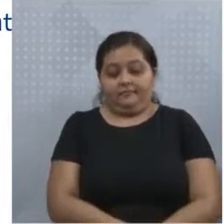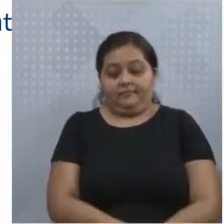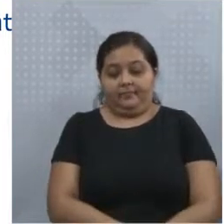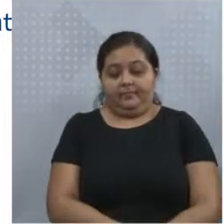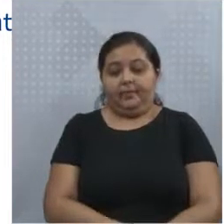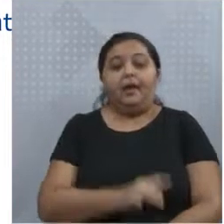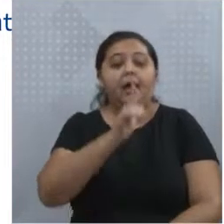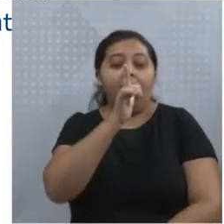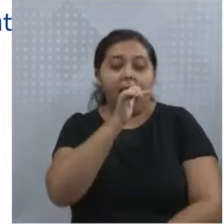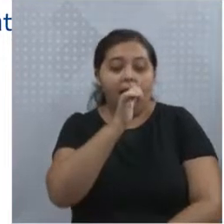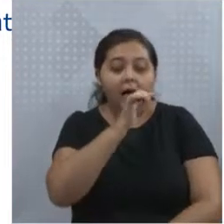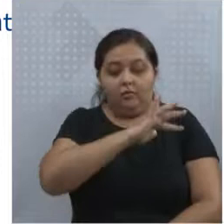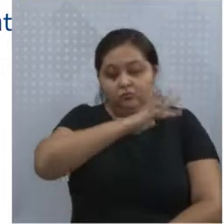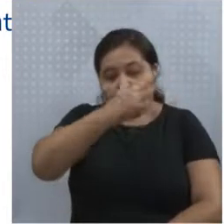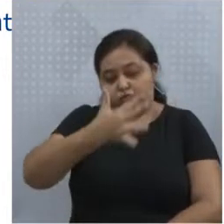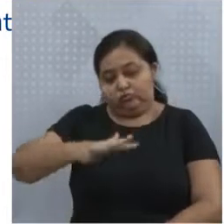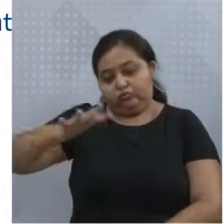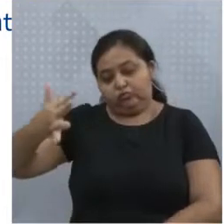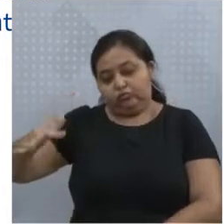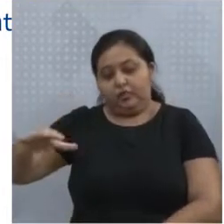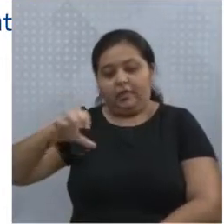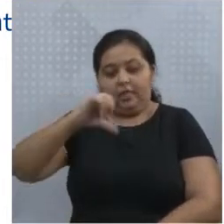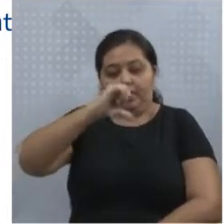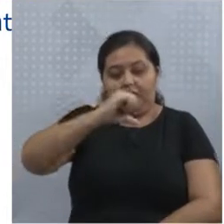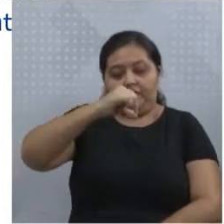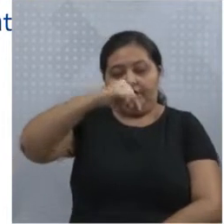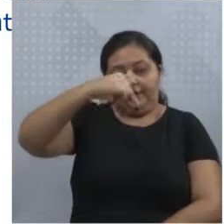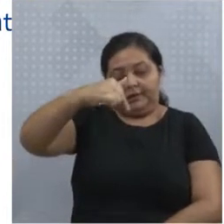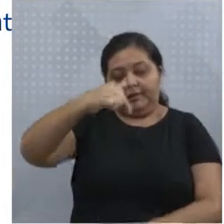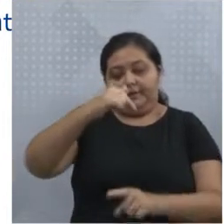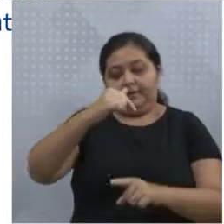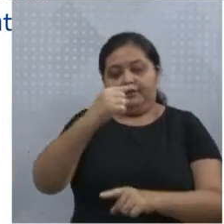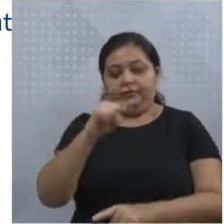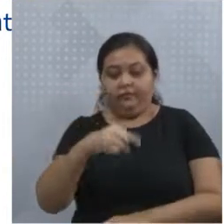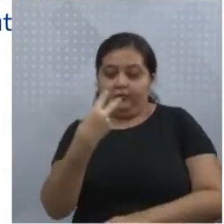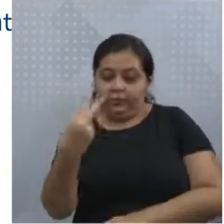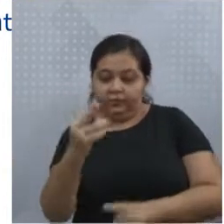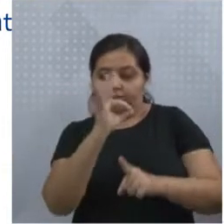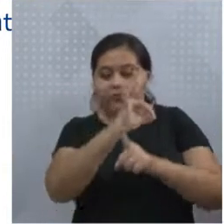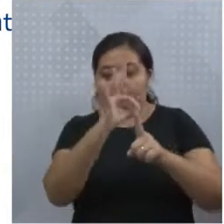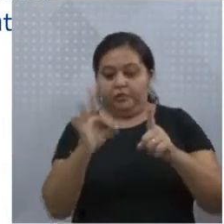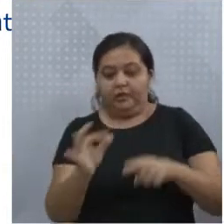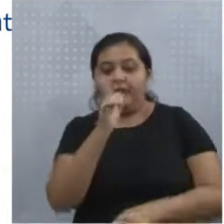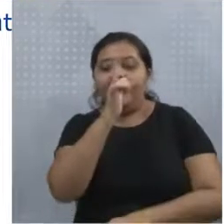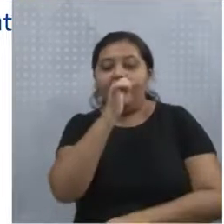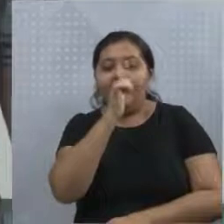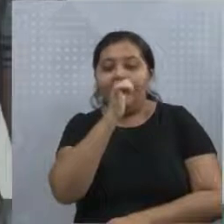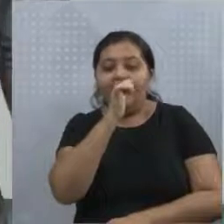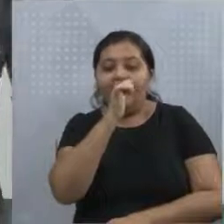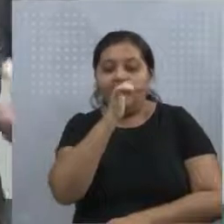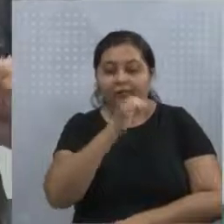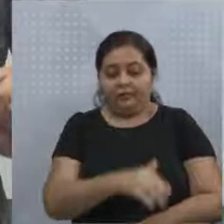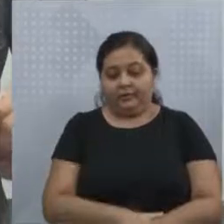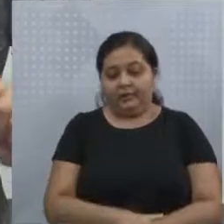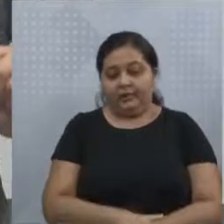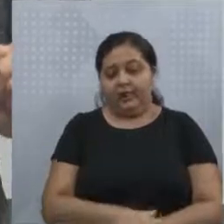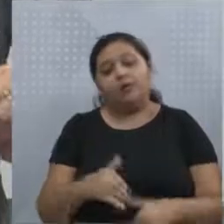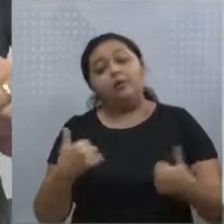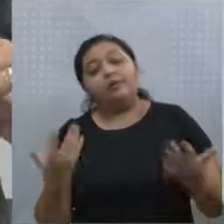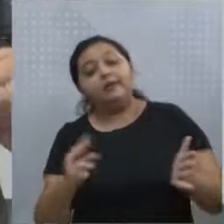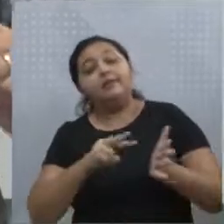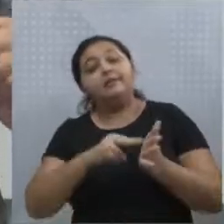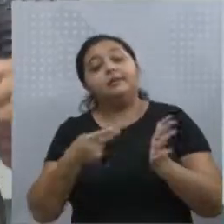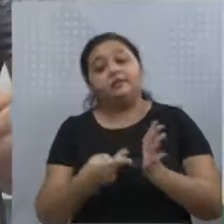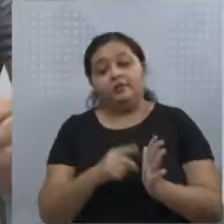Os oceanos, por exemplo, são responsáveis por 97,2% das águas, da massa líquida. Ou seja, isso